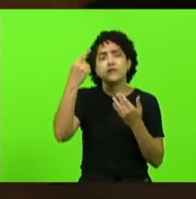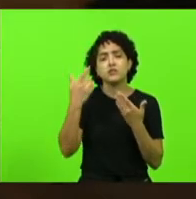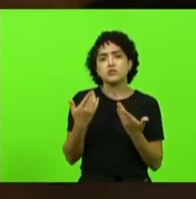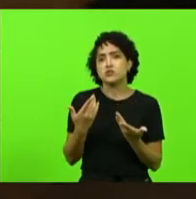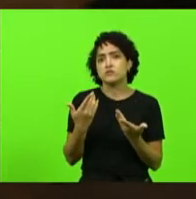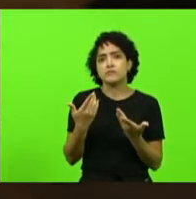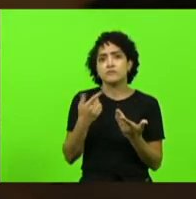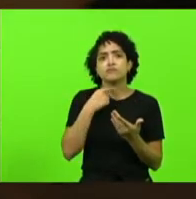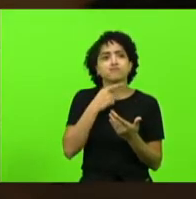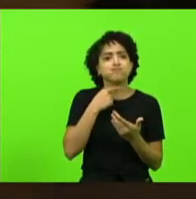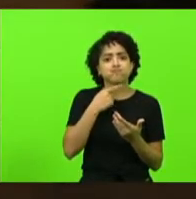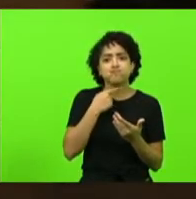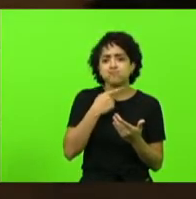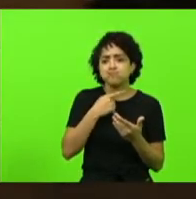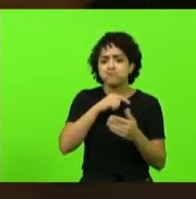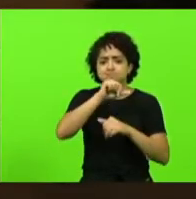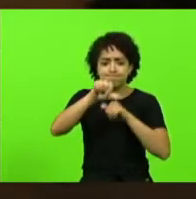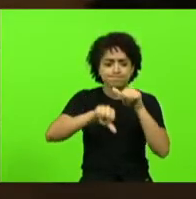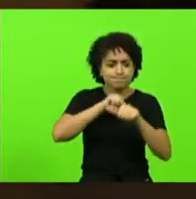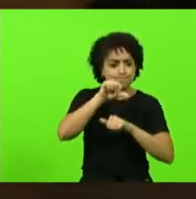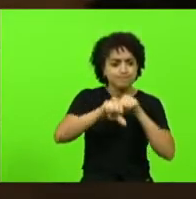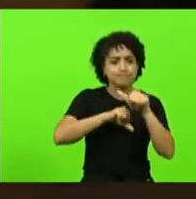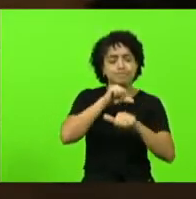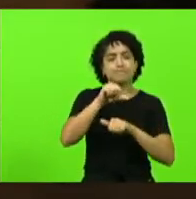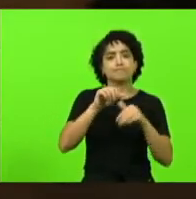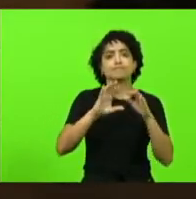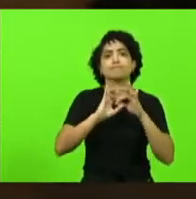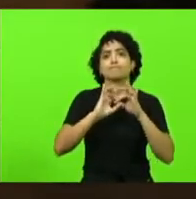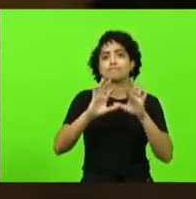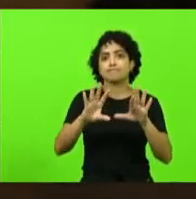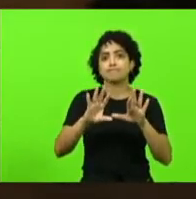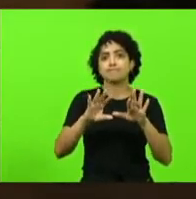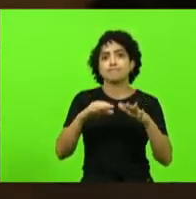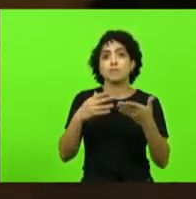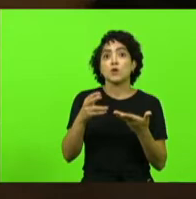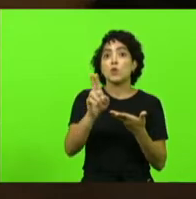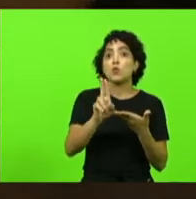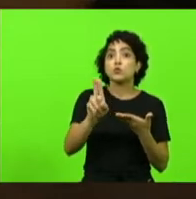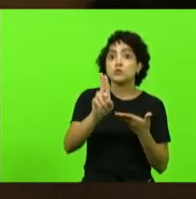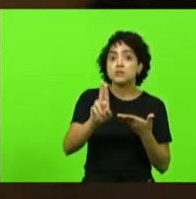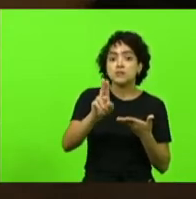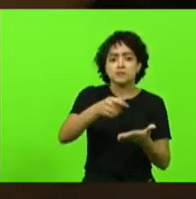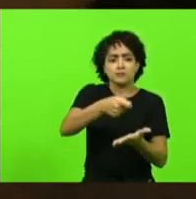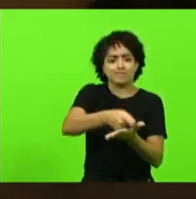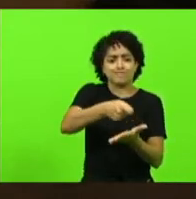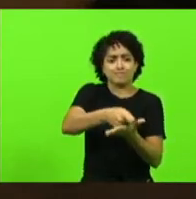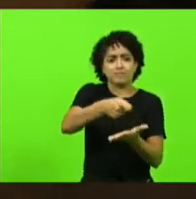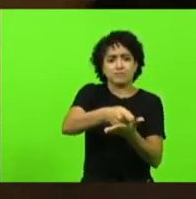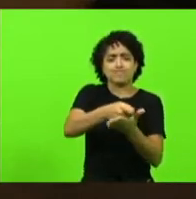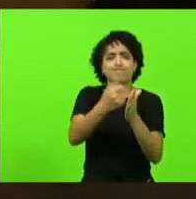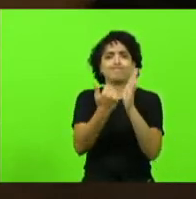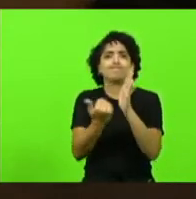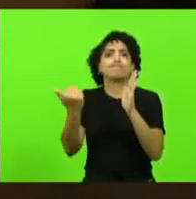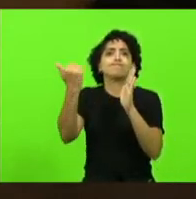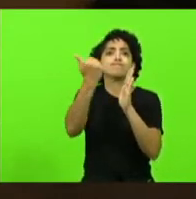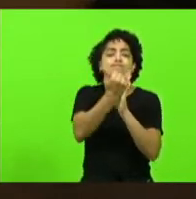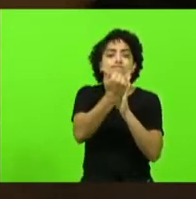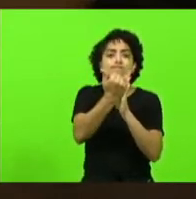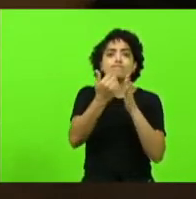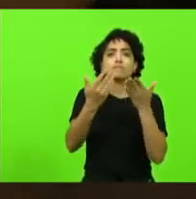como revolucionar a liberdade usando e abusando da autoridade do autoritarismo do